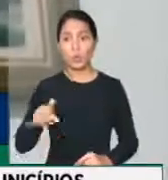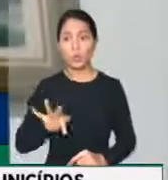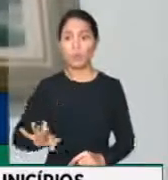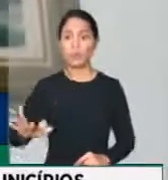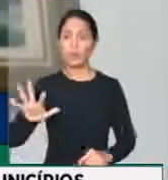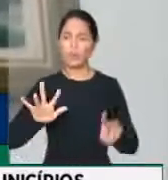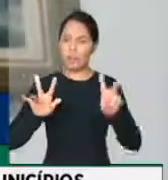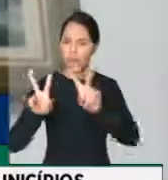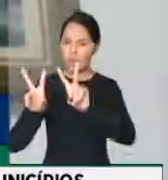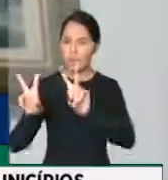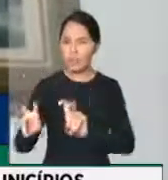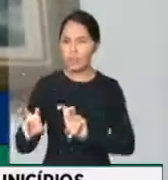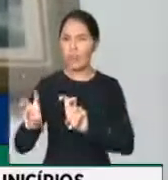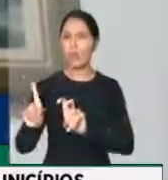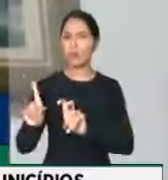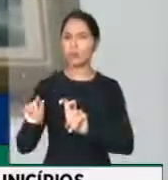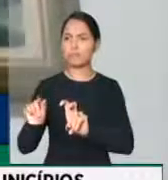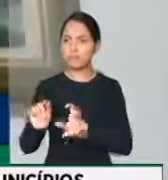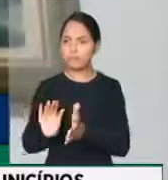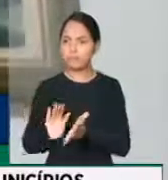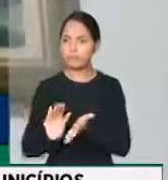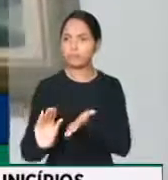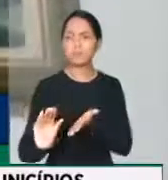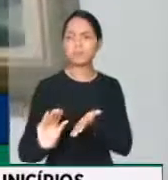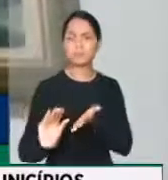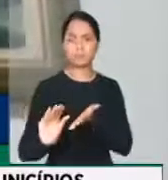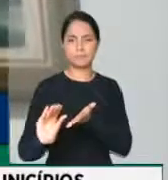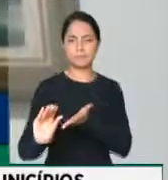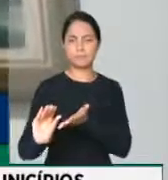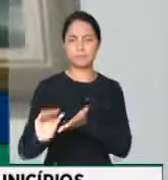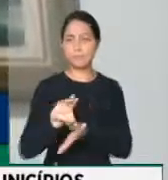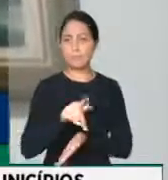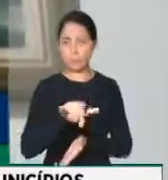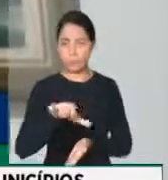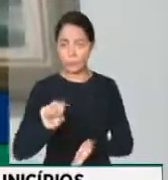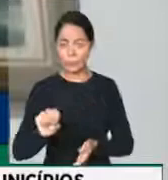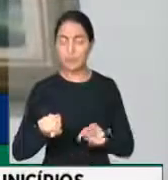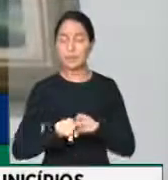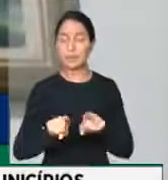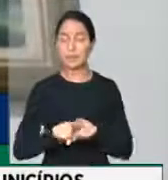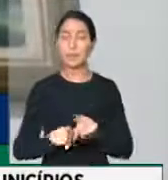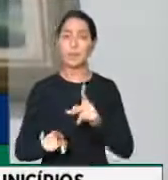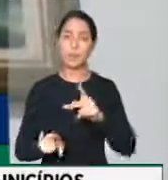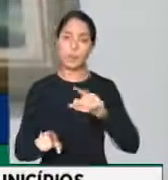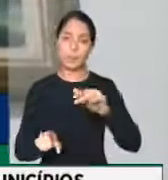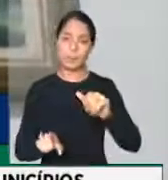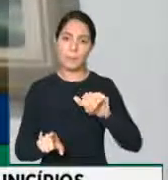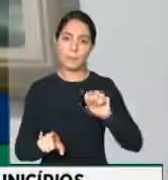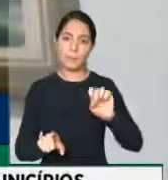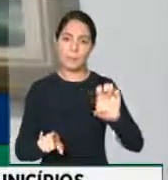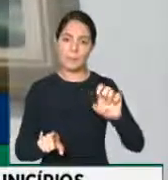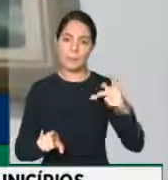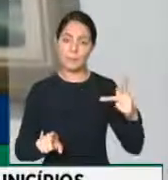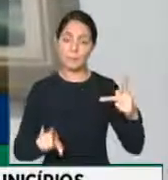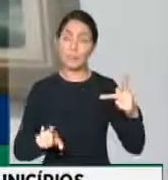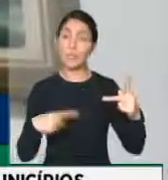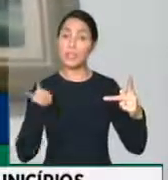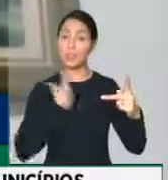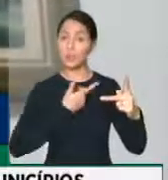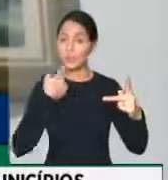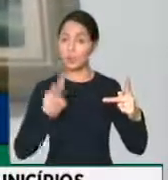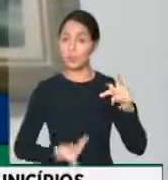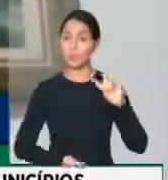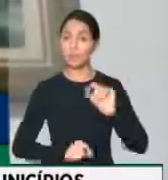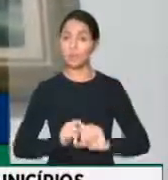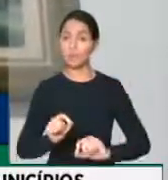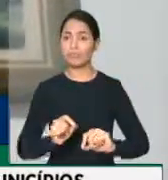dessa contribuição, tanto do PIS quanto do PASEP, de modo que nós podemos aqui, por